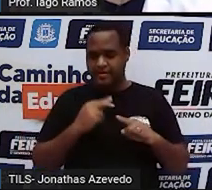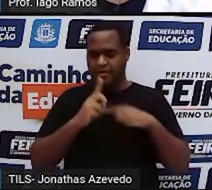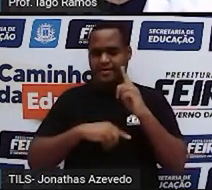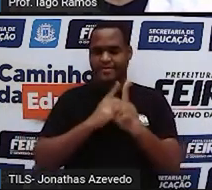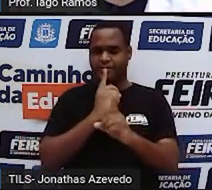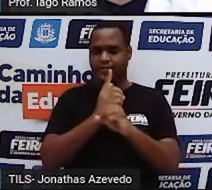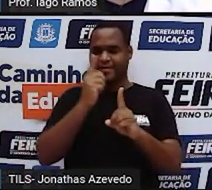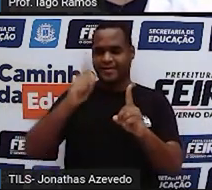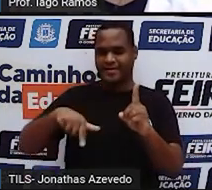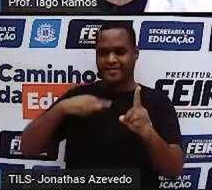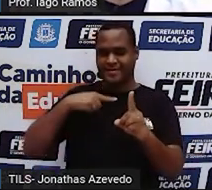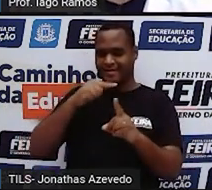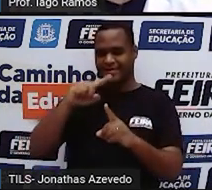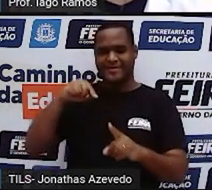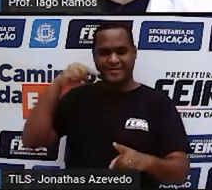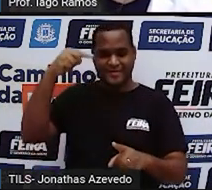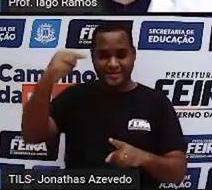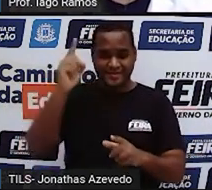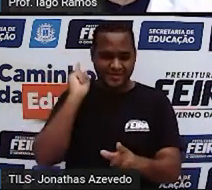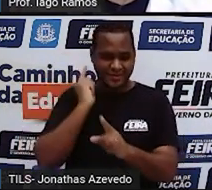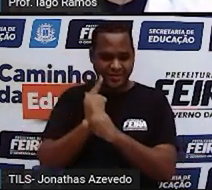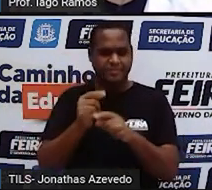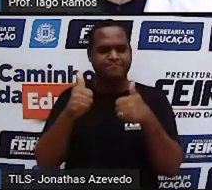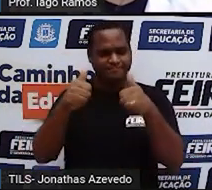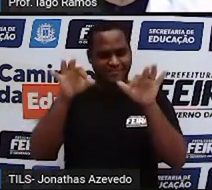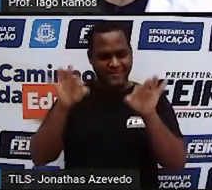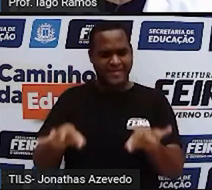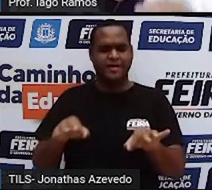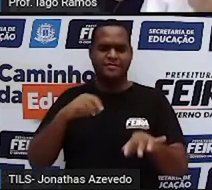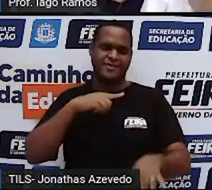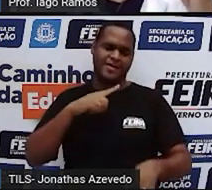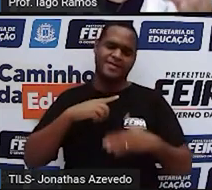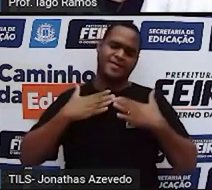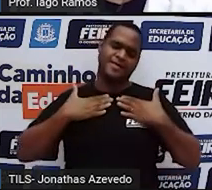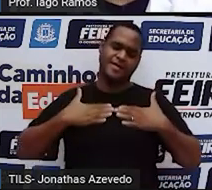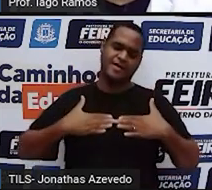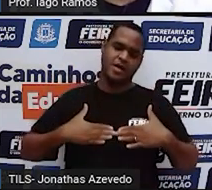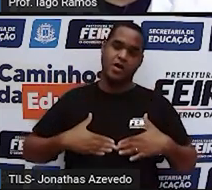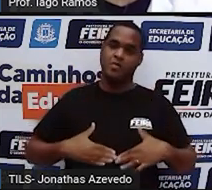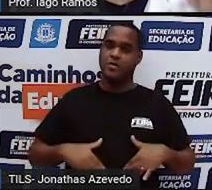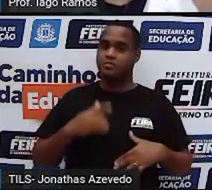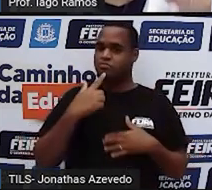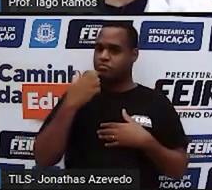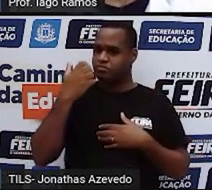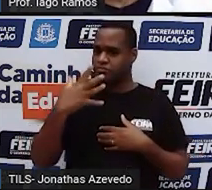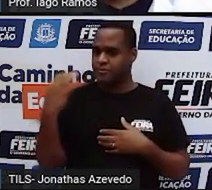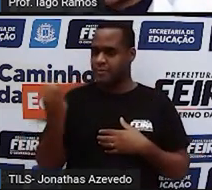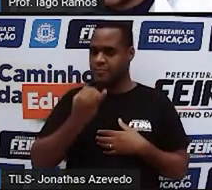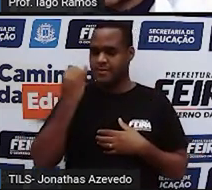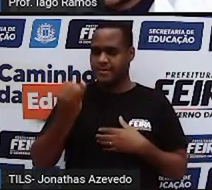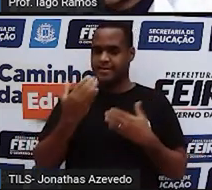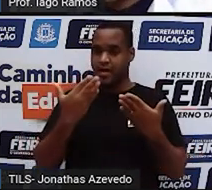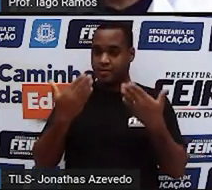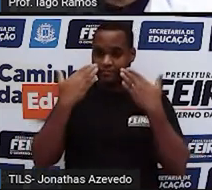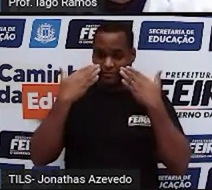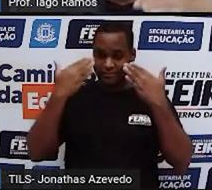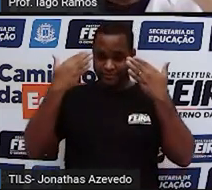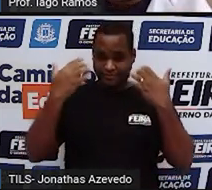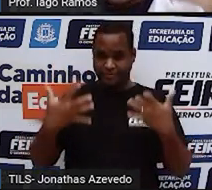encontrar na próxima aula. Tenha certeza disso, tá bom? Vale o recado, e essa aula mostrou, hein?